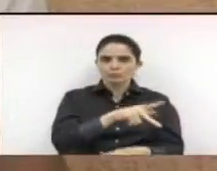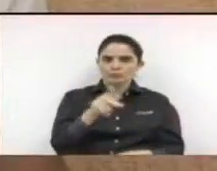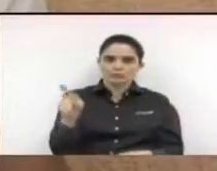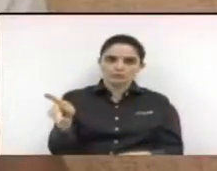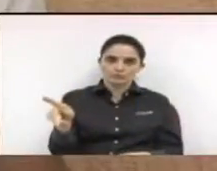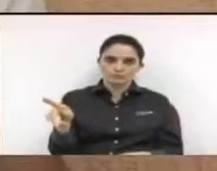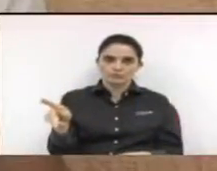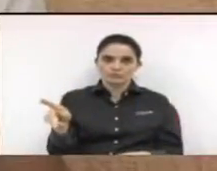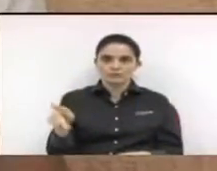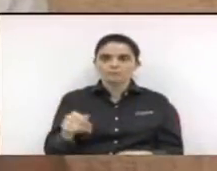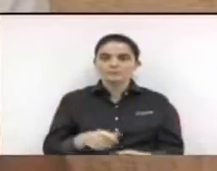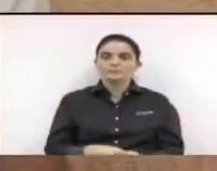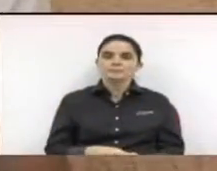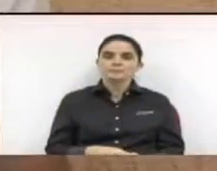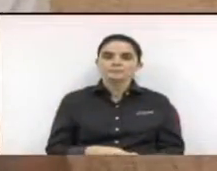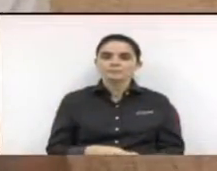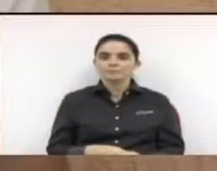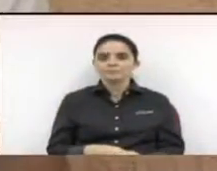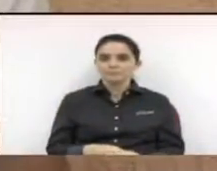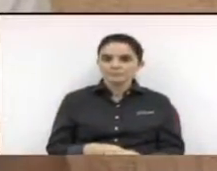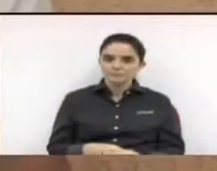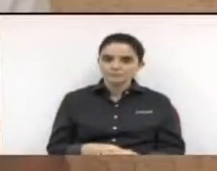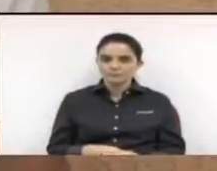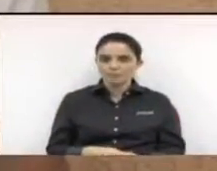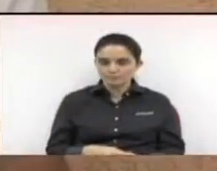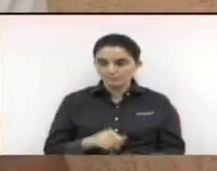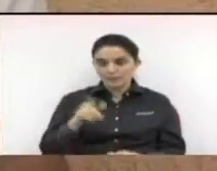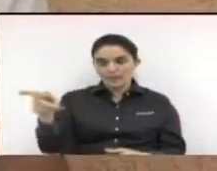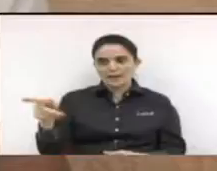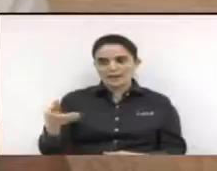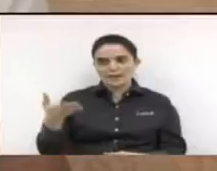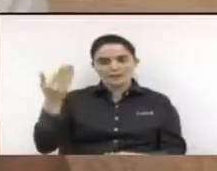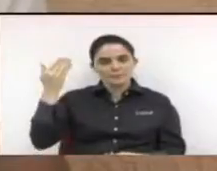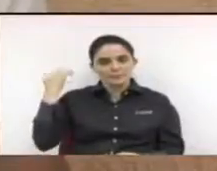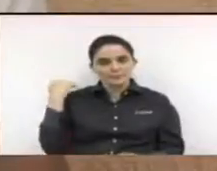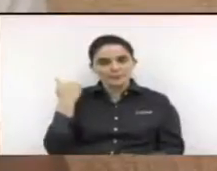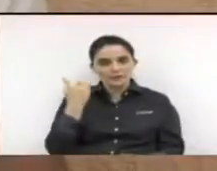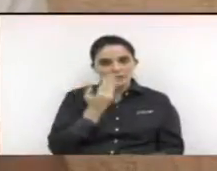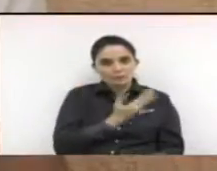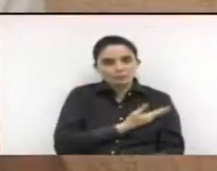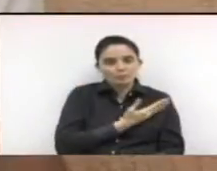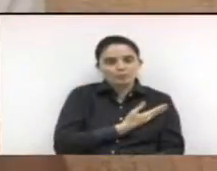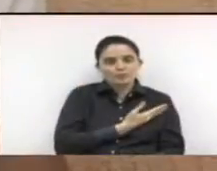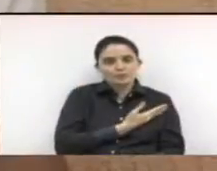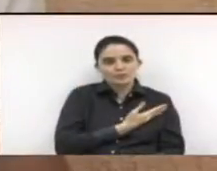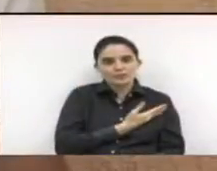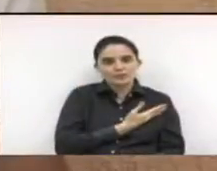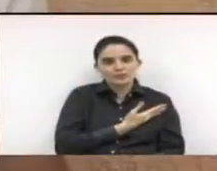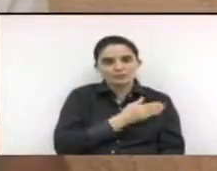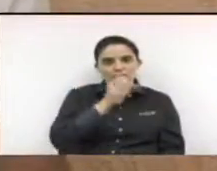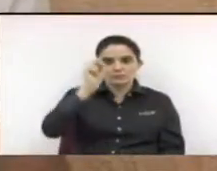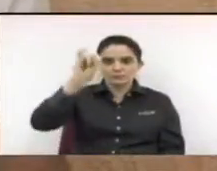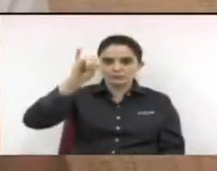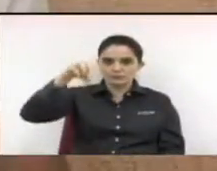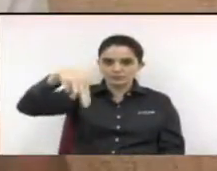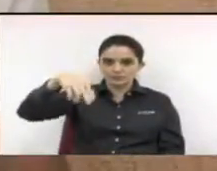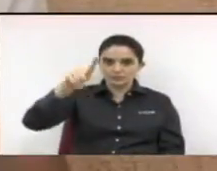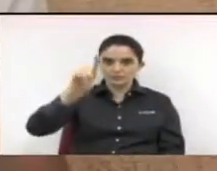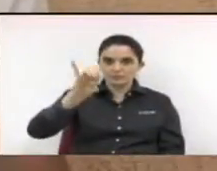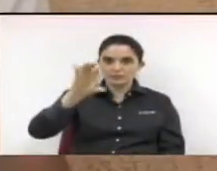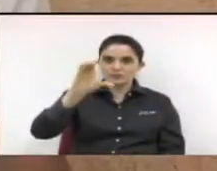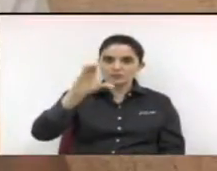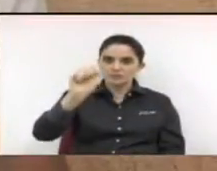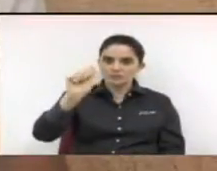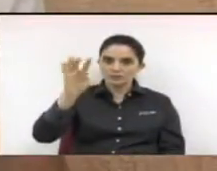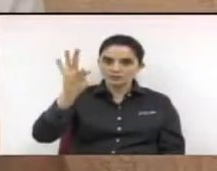foi parceiro meu e companheiro meu de sindicato dos metalúrgicos. Então, um grande abraço a você e